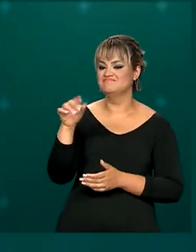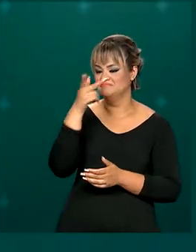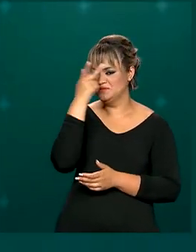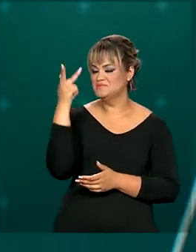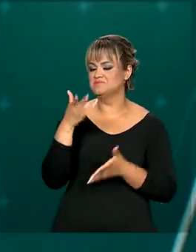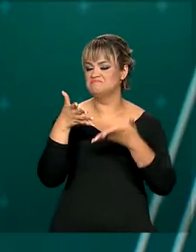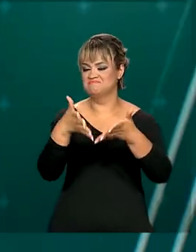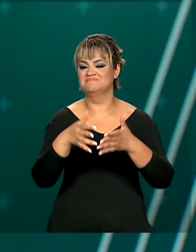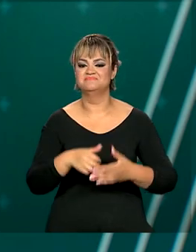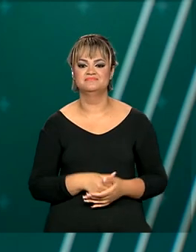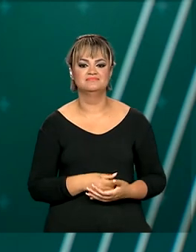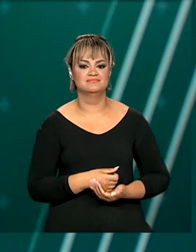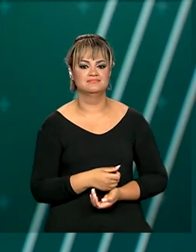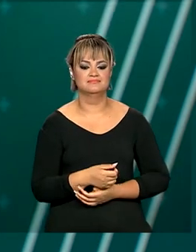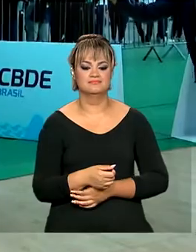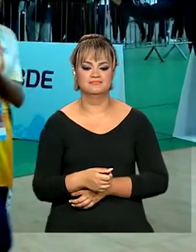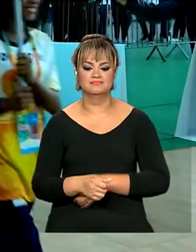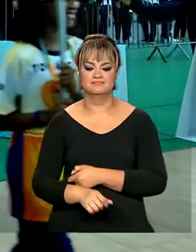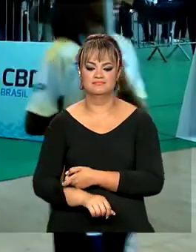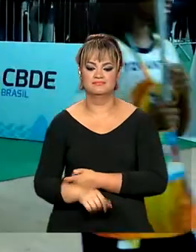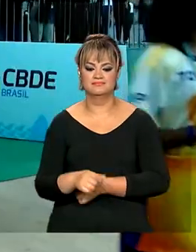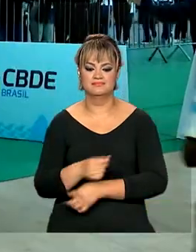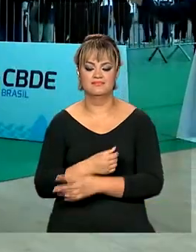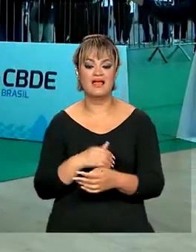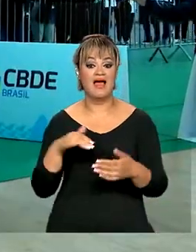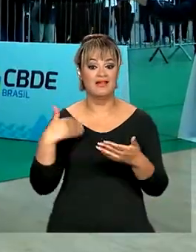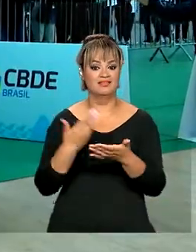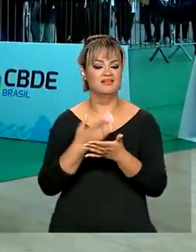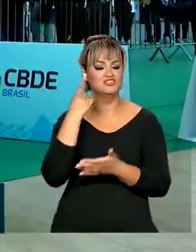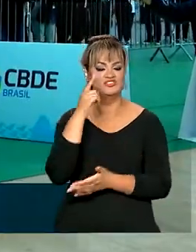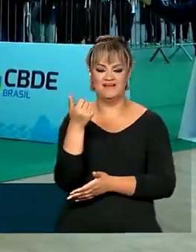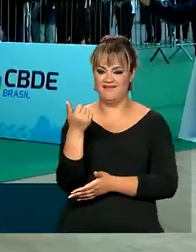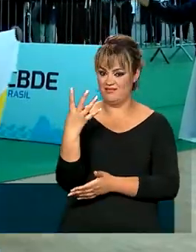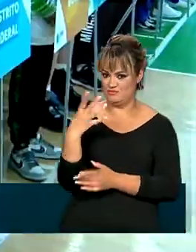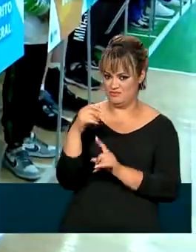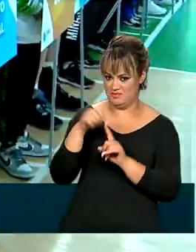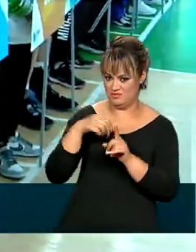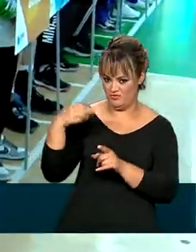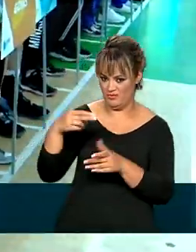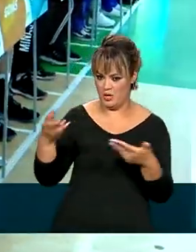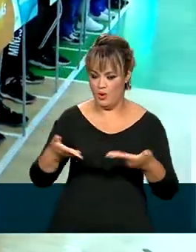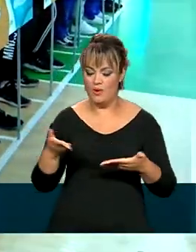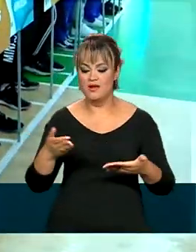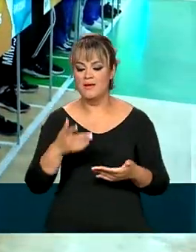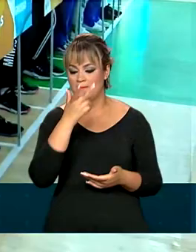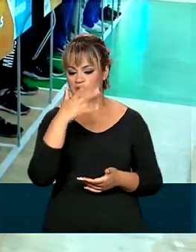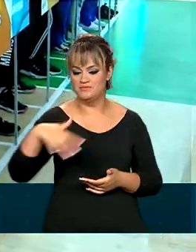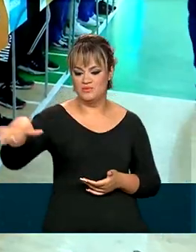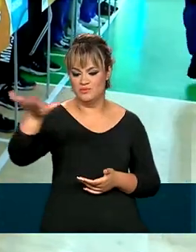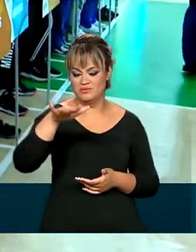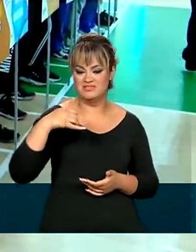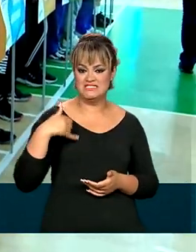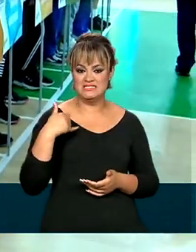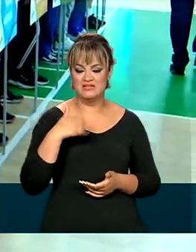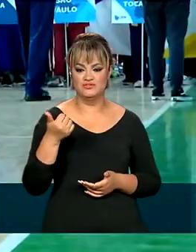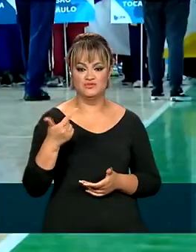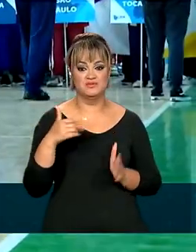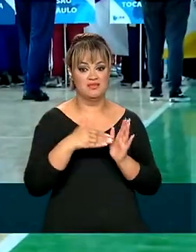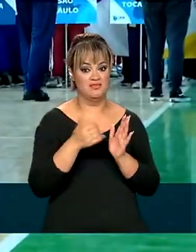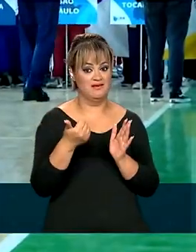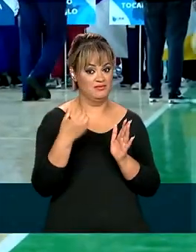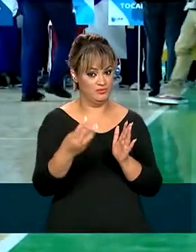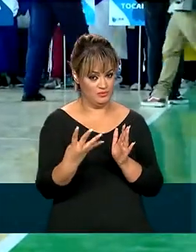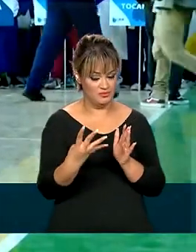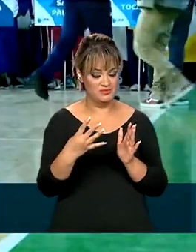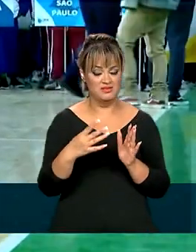participam da competição. Até o dia 14 de novembro, atletas de 12 a 14 anos de